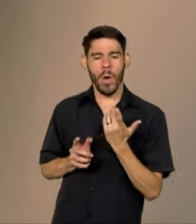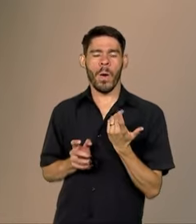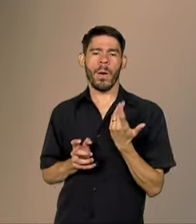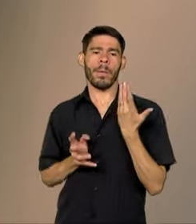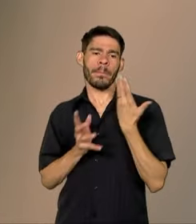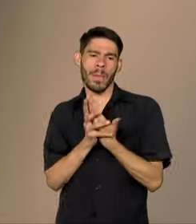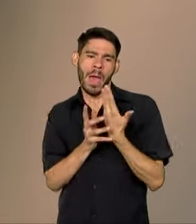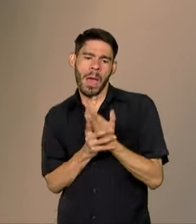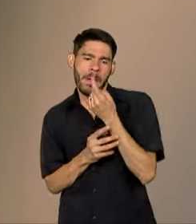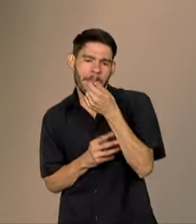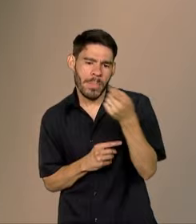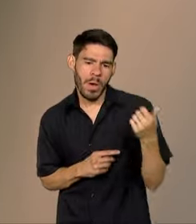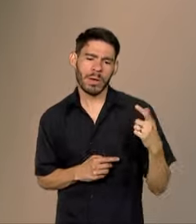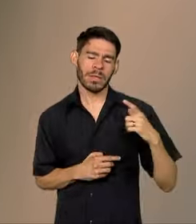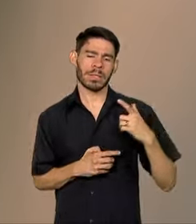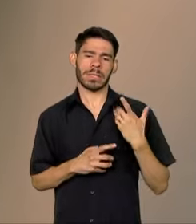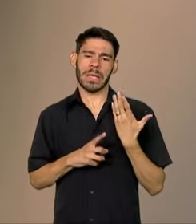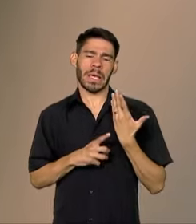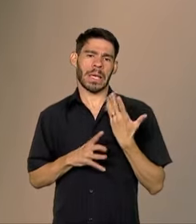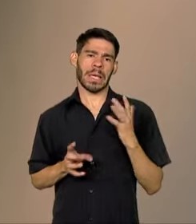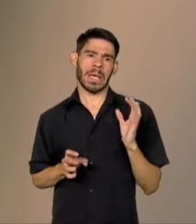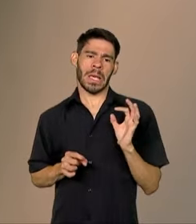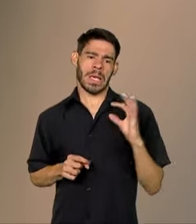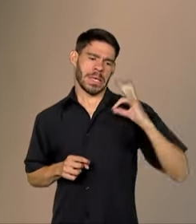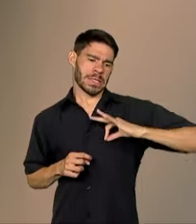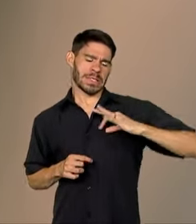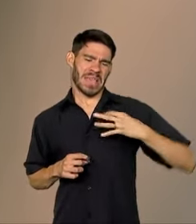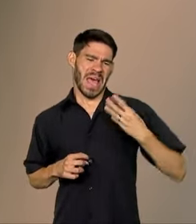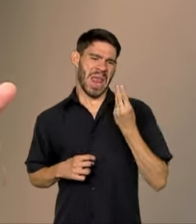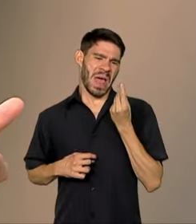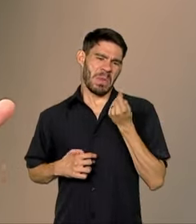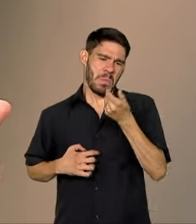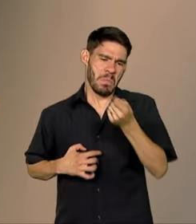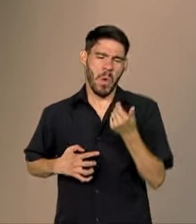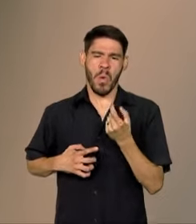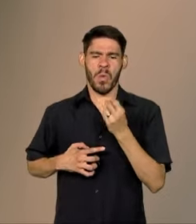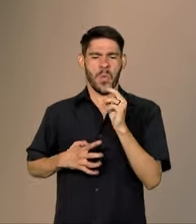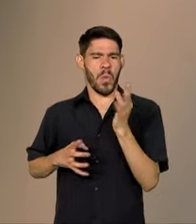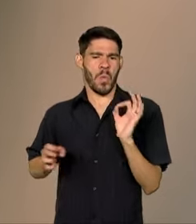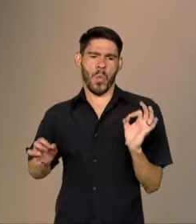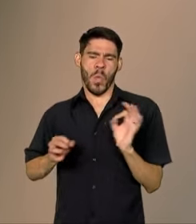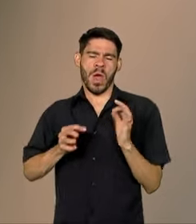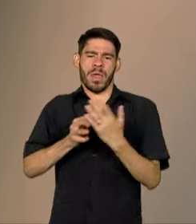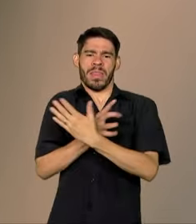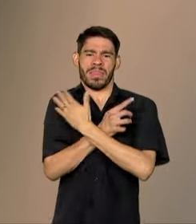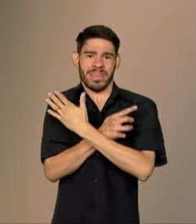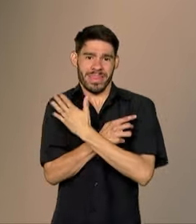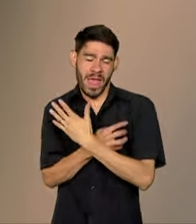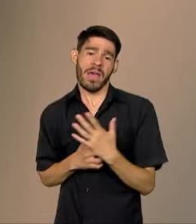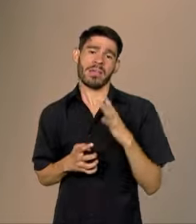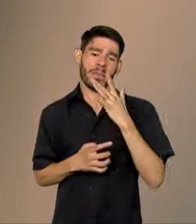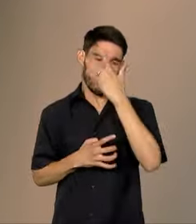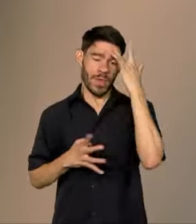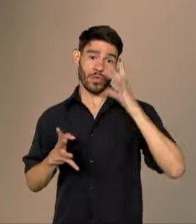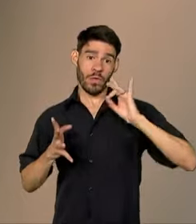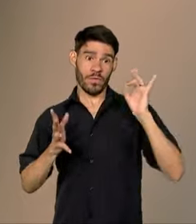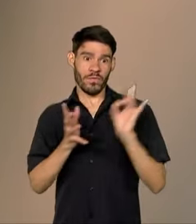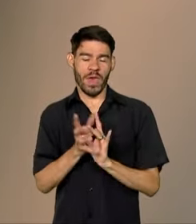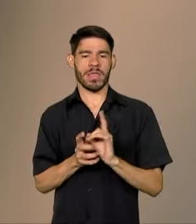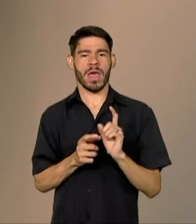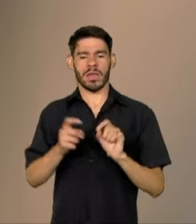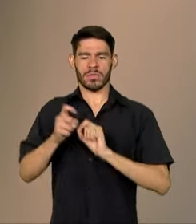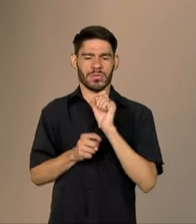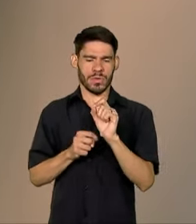escolaridade, que recebem ou não têm um salário digno ou não têm trabalho, enfim, são as pessoas realmente que somam